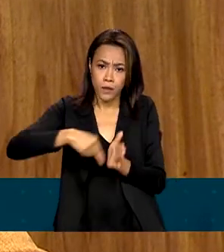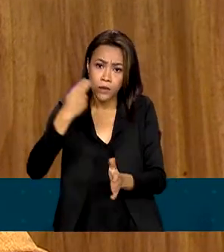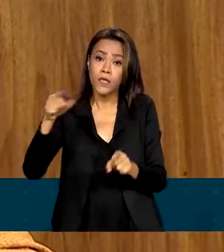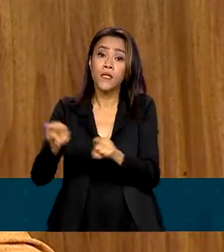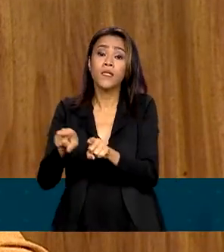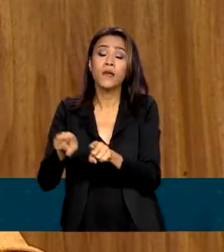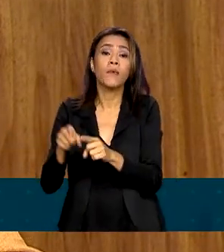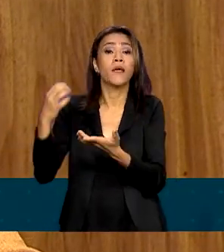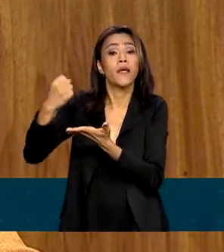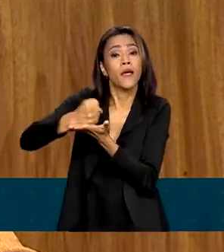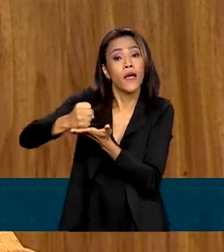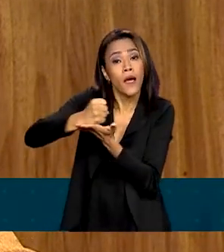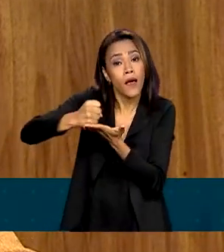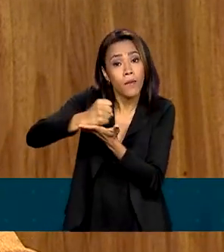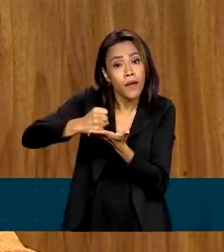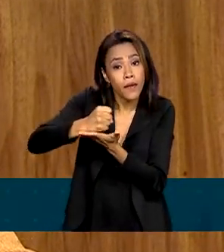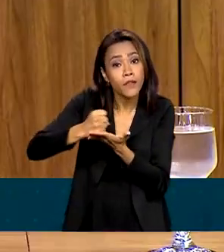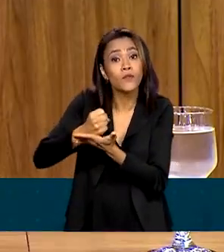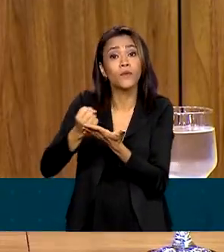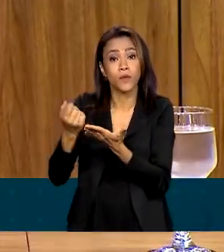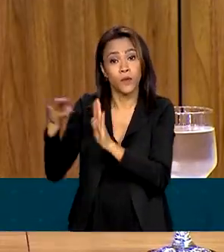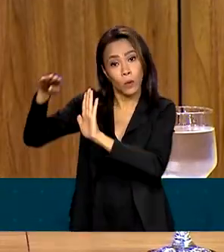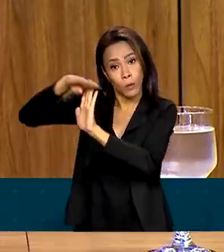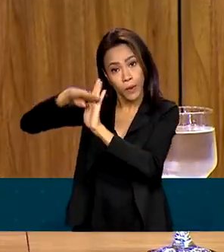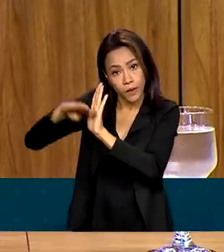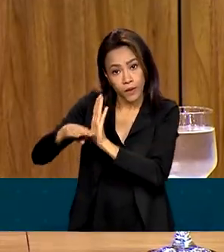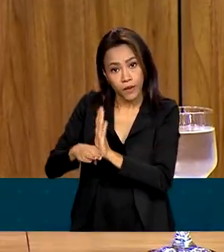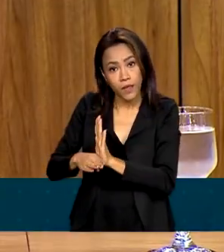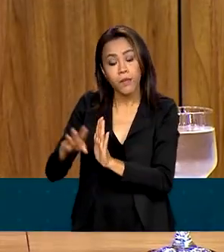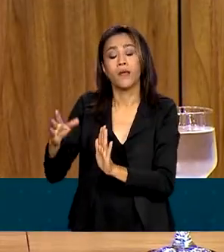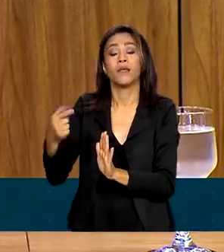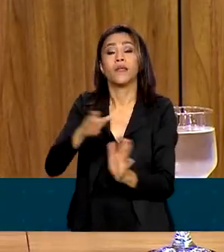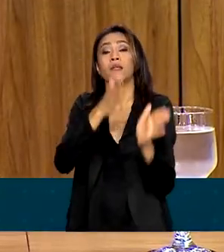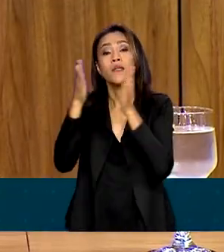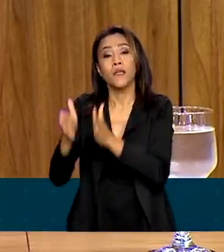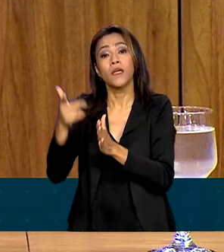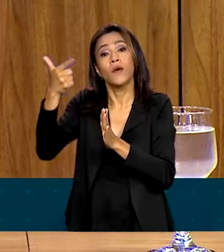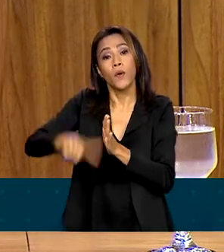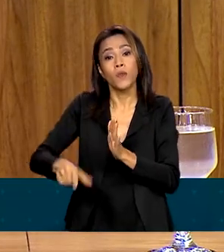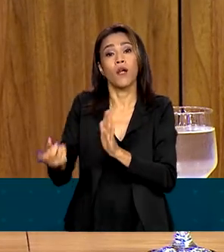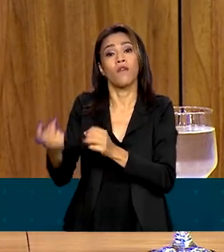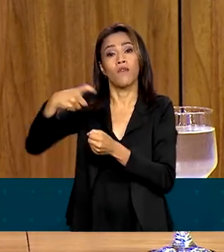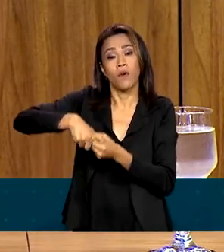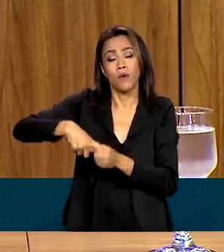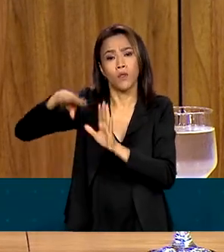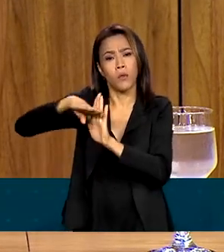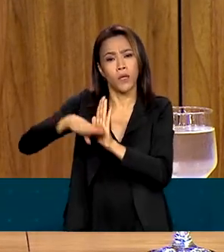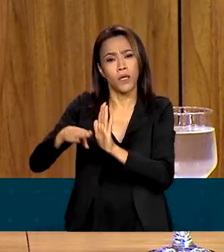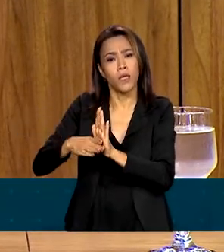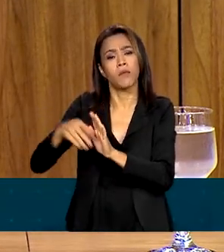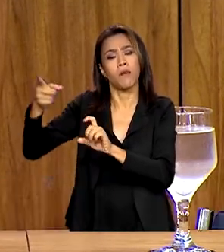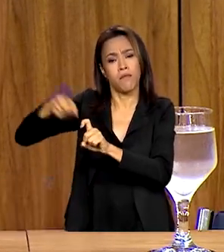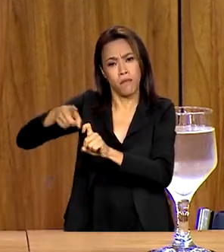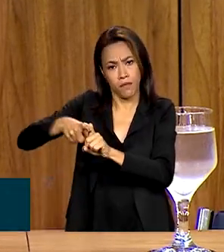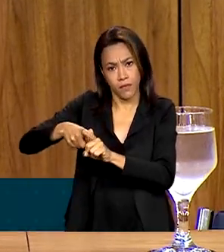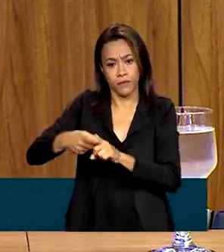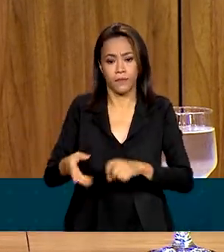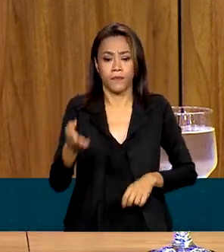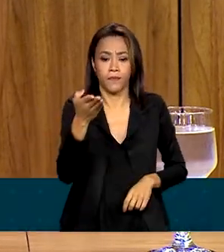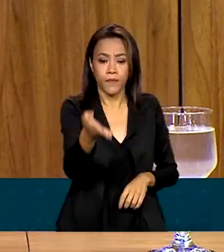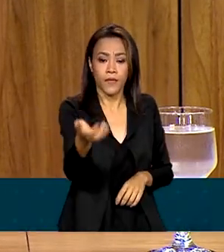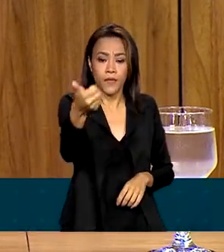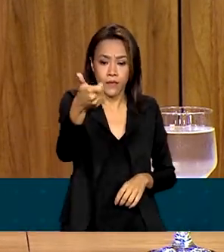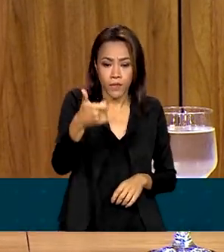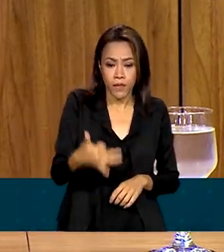disponíveis no programa Farmácia Popular e a retomada do programa Mais Médicos. Nós vamos seguir o que está determinado